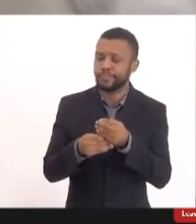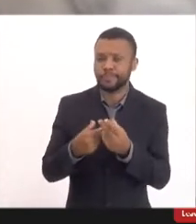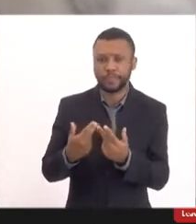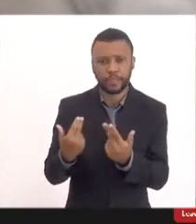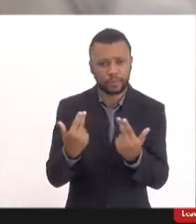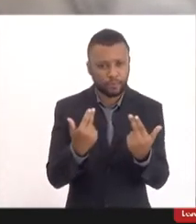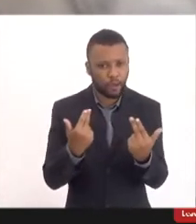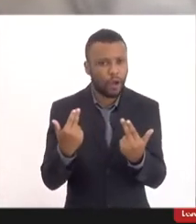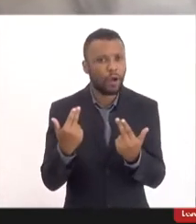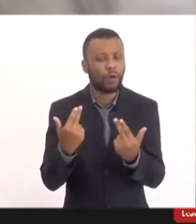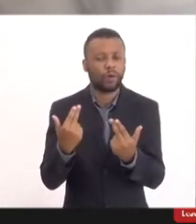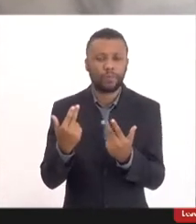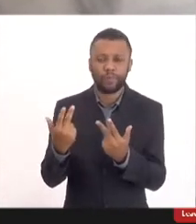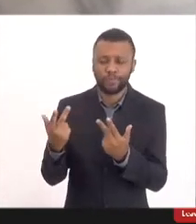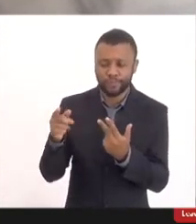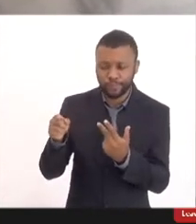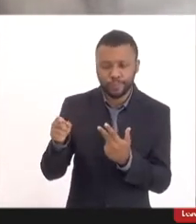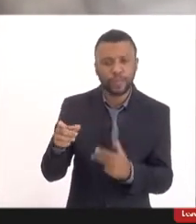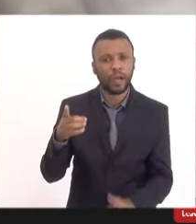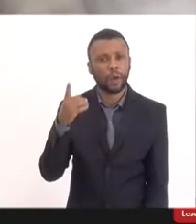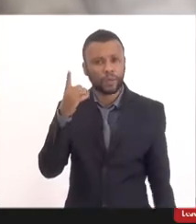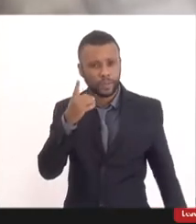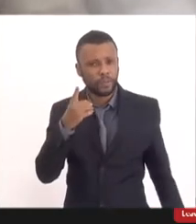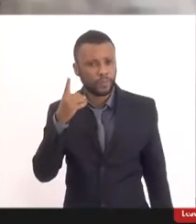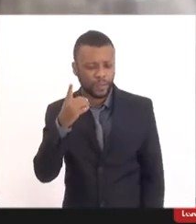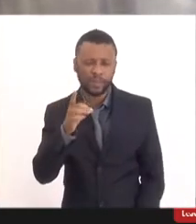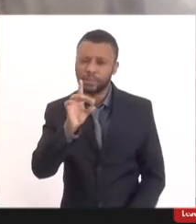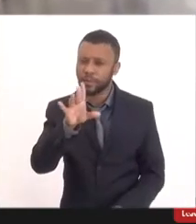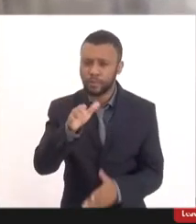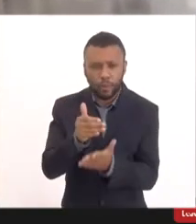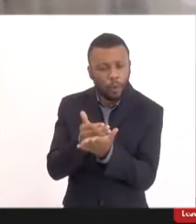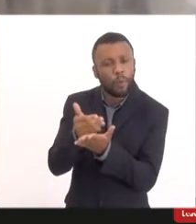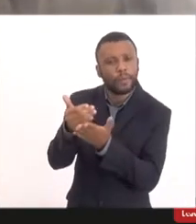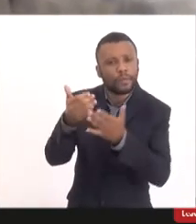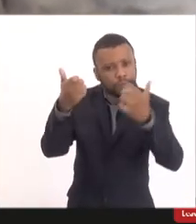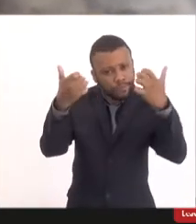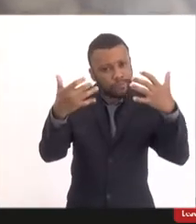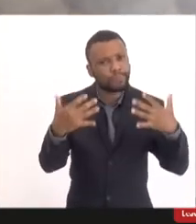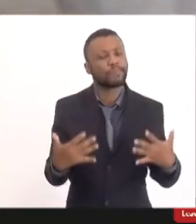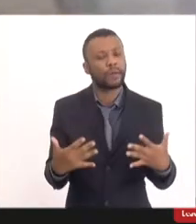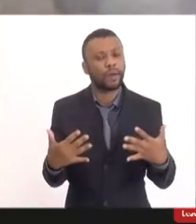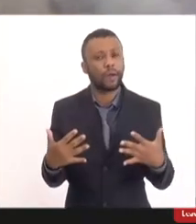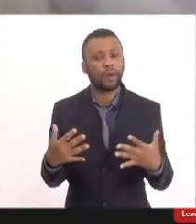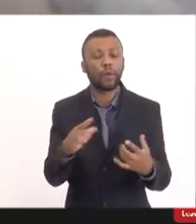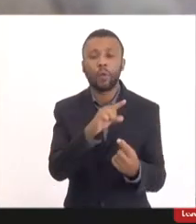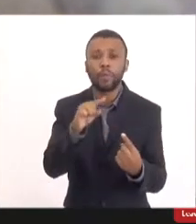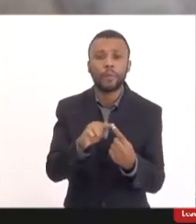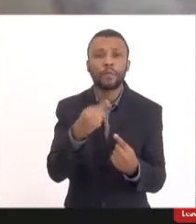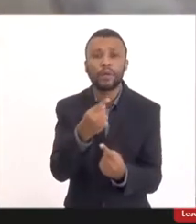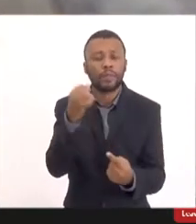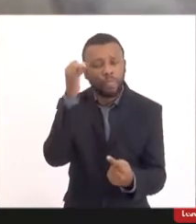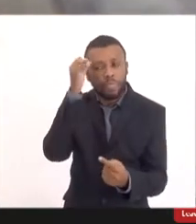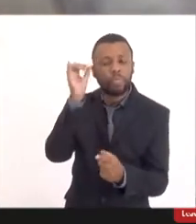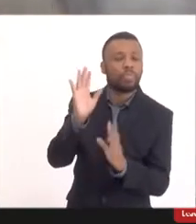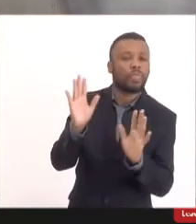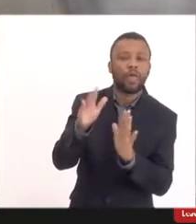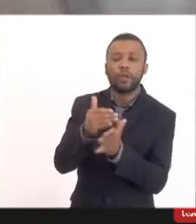ofício, deputada, um pedido, eu estou fazendo só essa introdução para a gente não aqui implantar